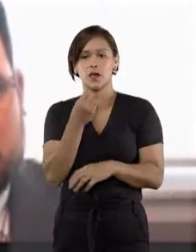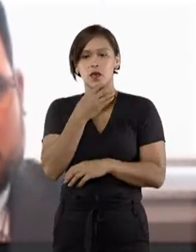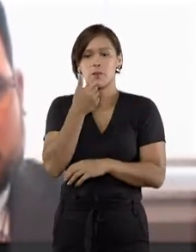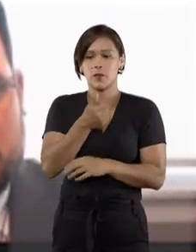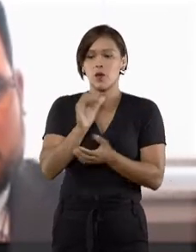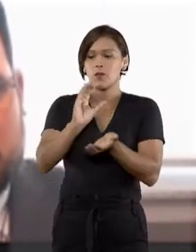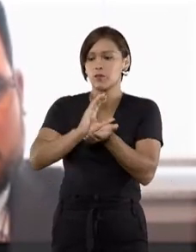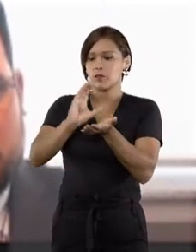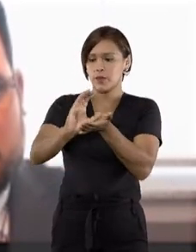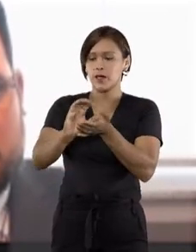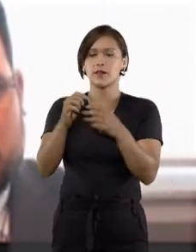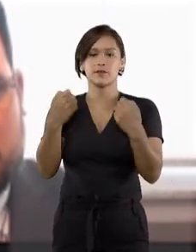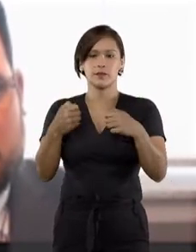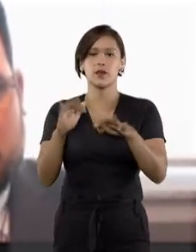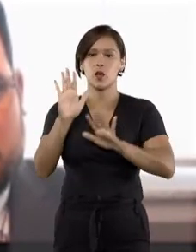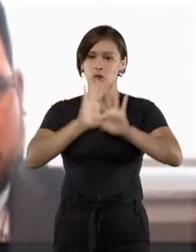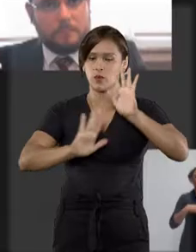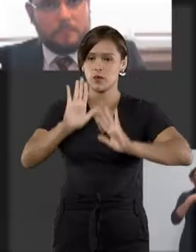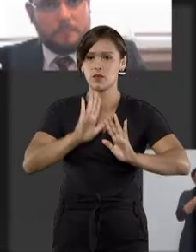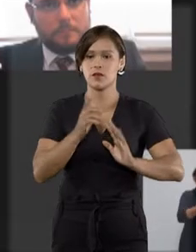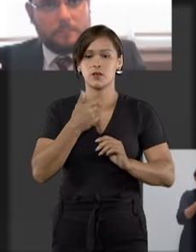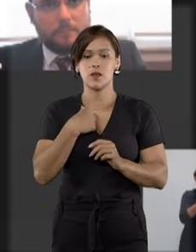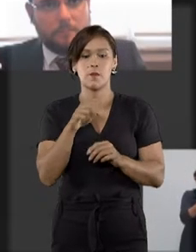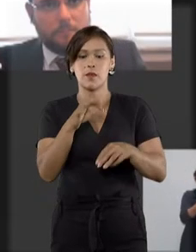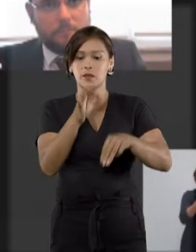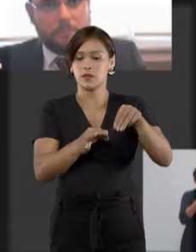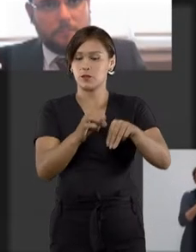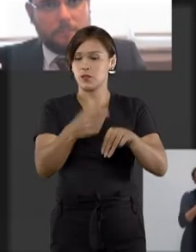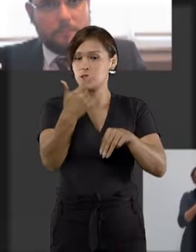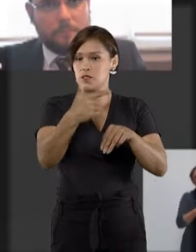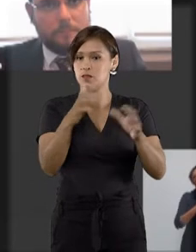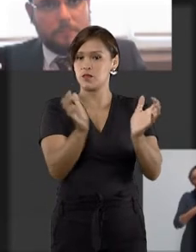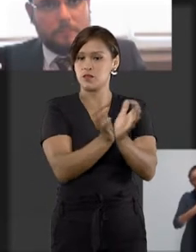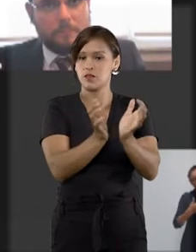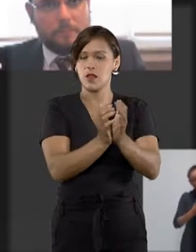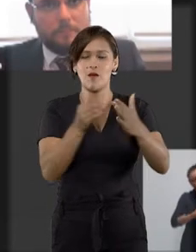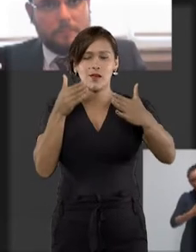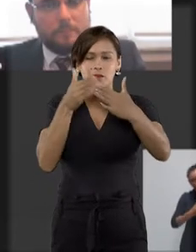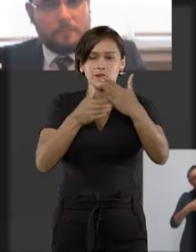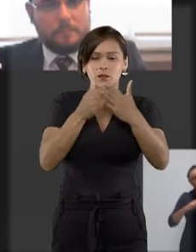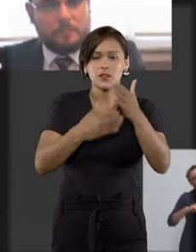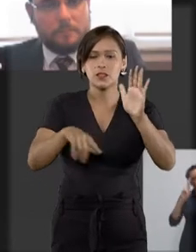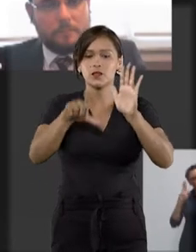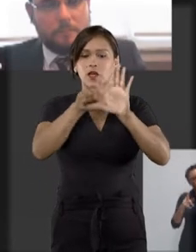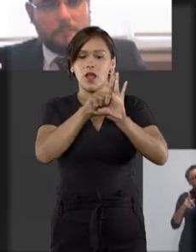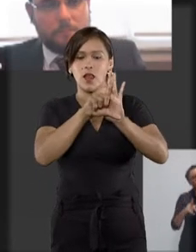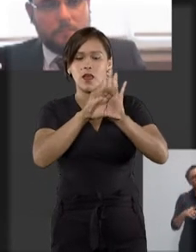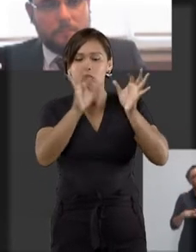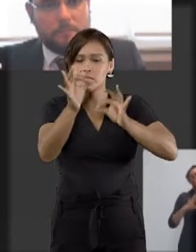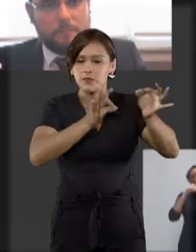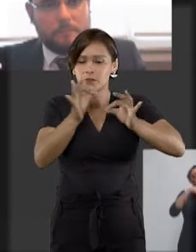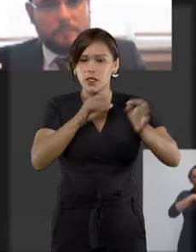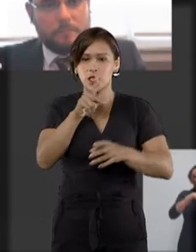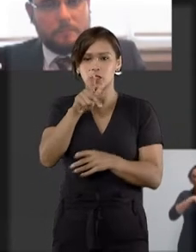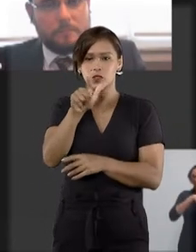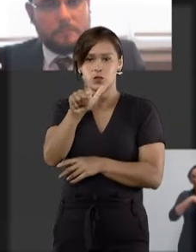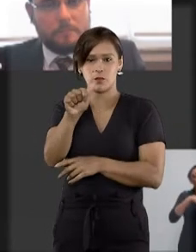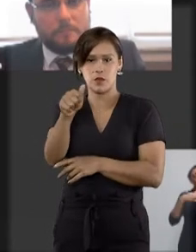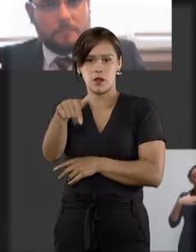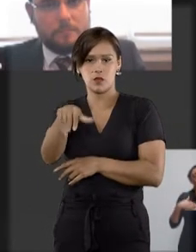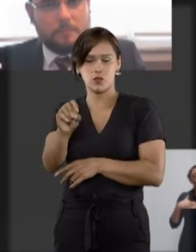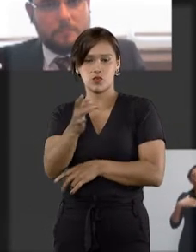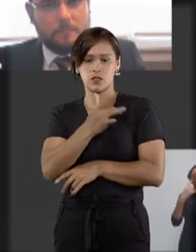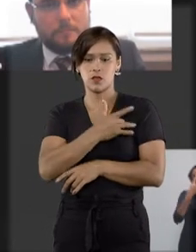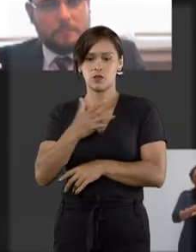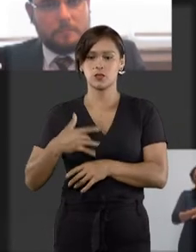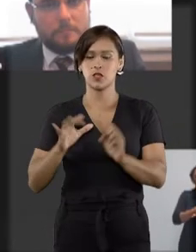suficiente para prestar o atendimento. Para os ministros da segunda sessão, a limitação imposta pela lei que trata dos planos de saúde é